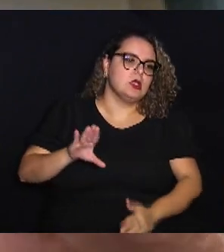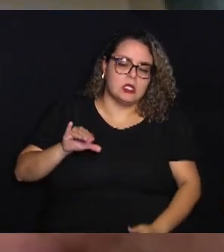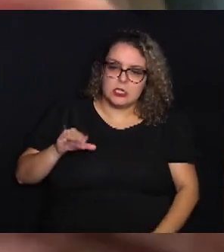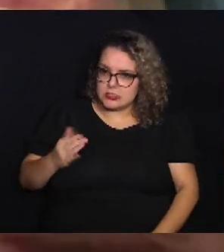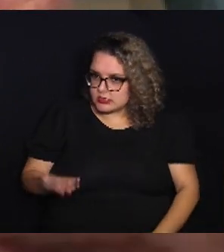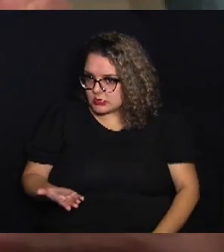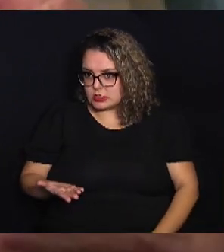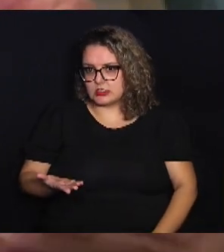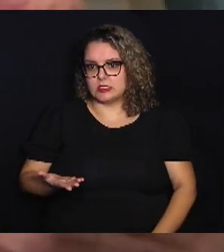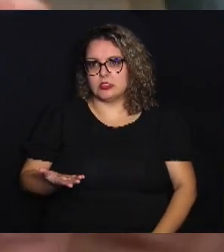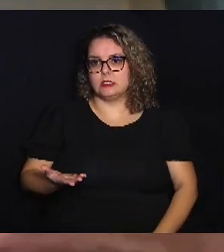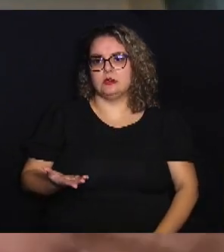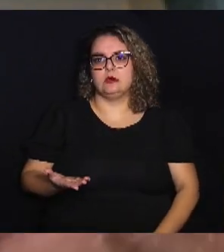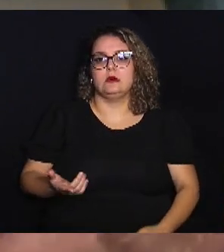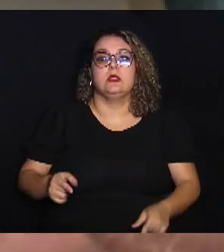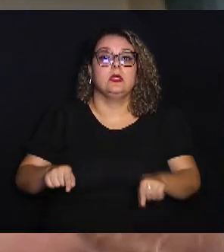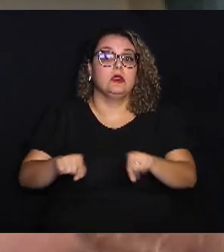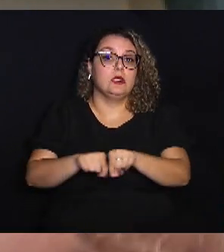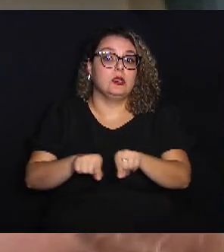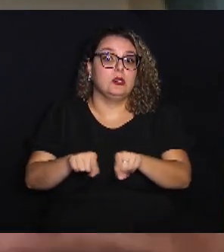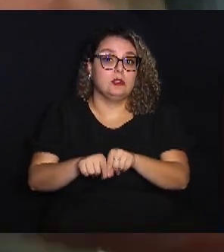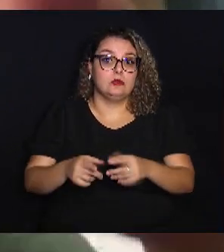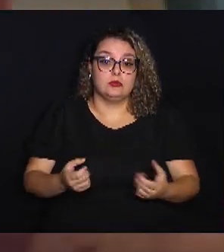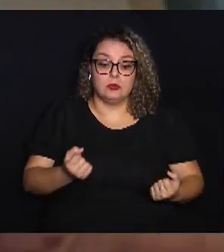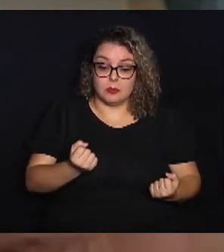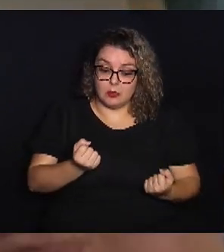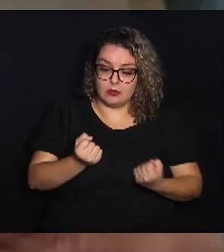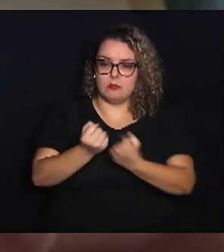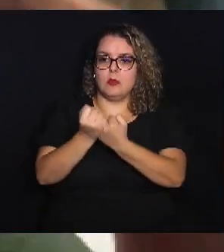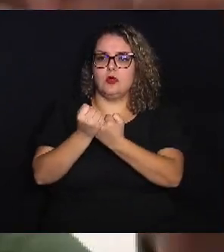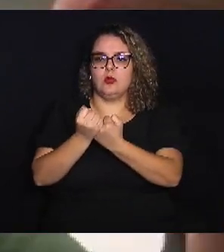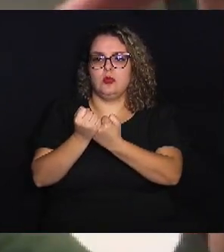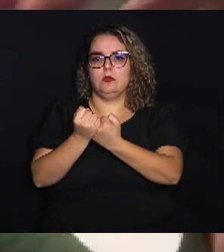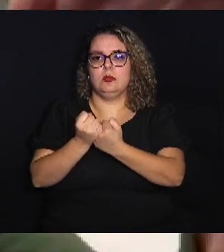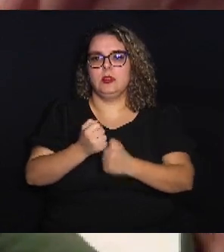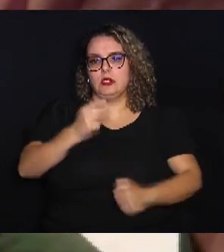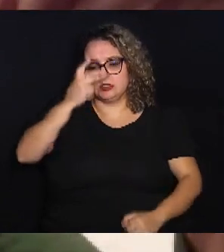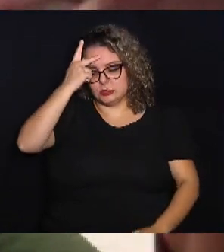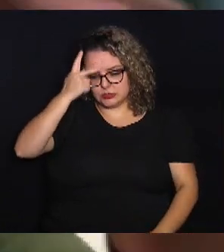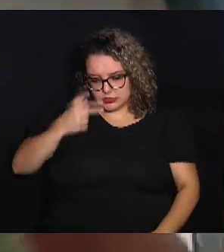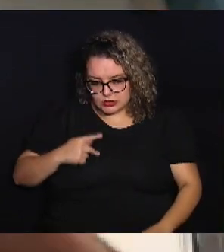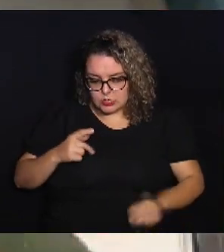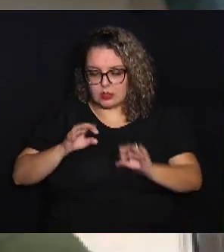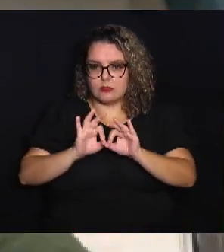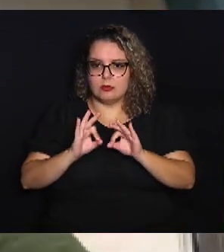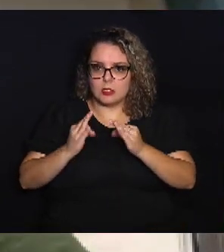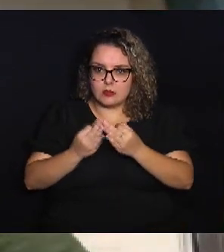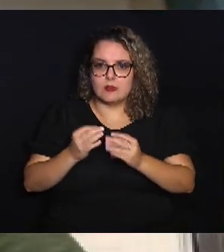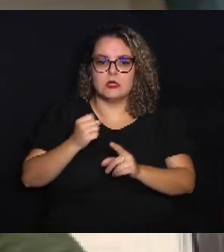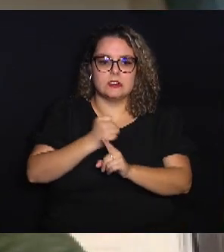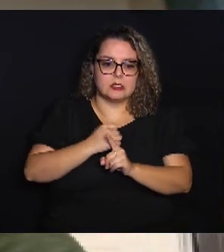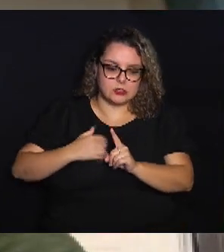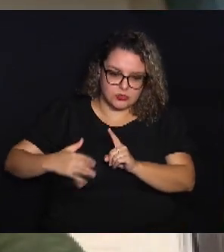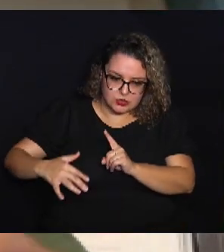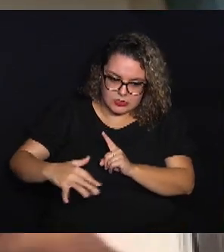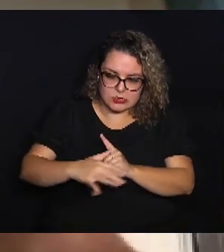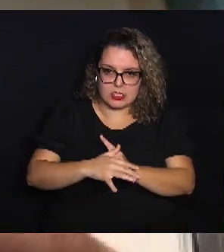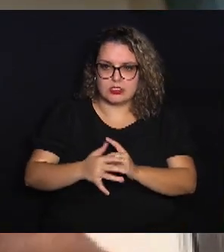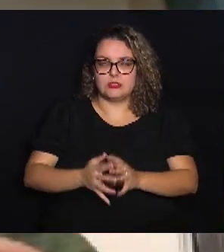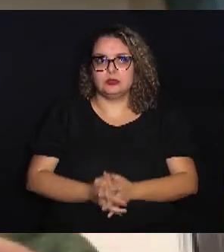científica e o apoio da própria família e da sociedade.